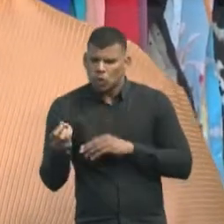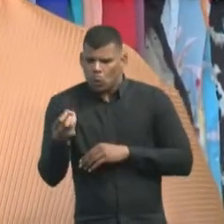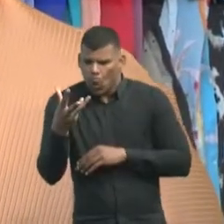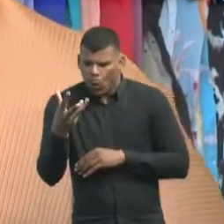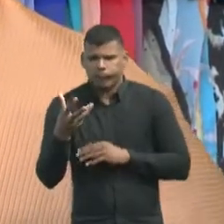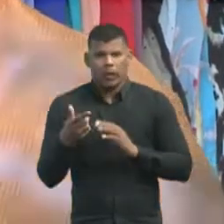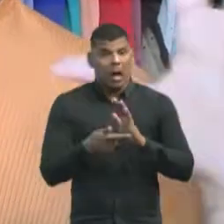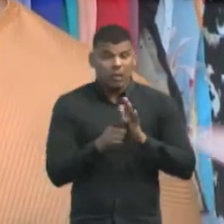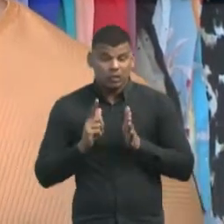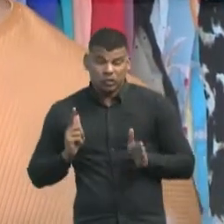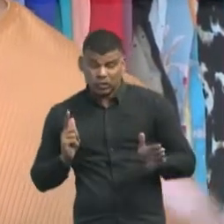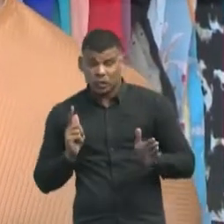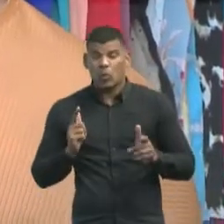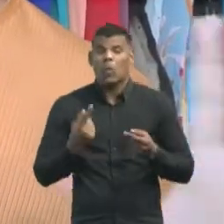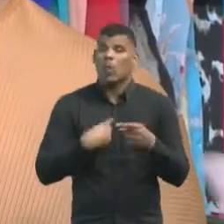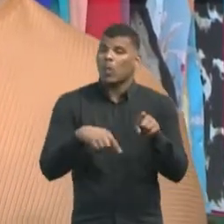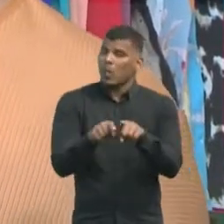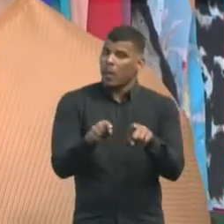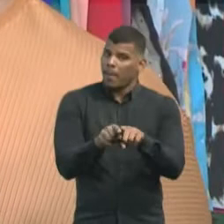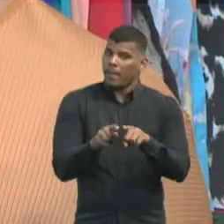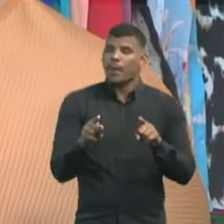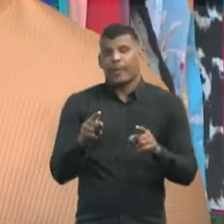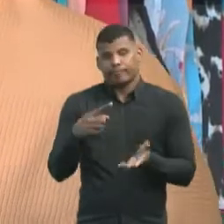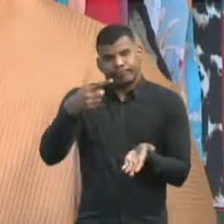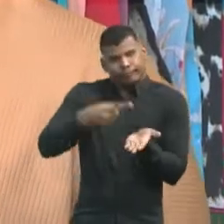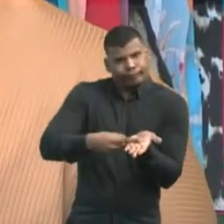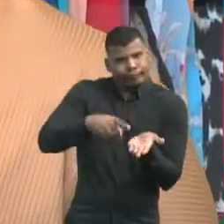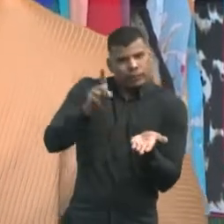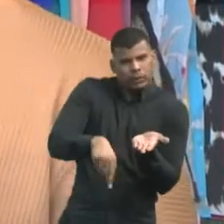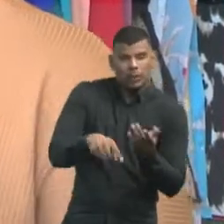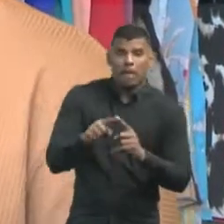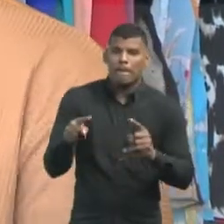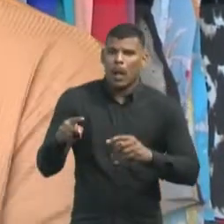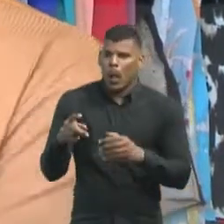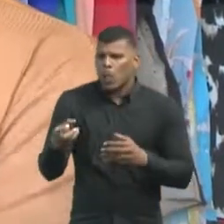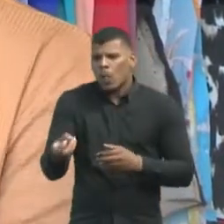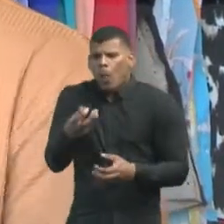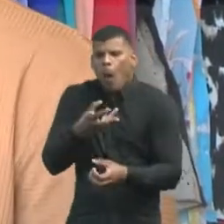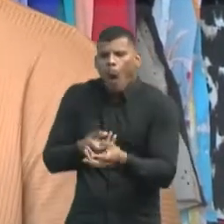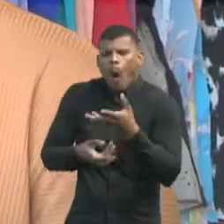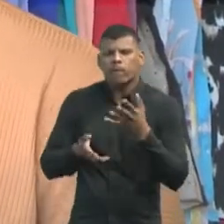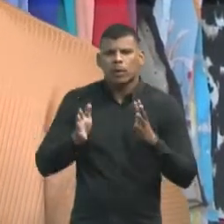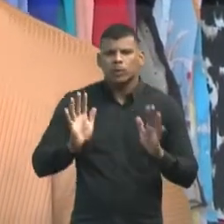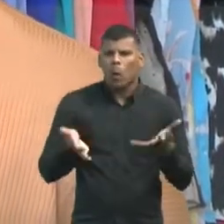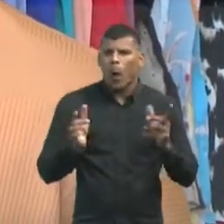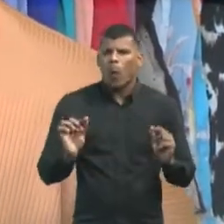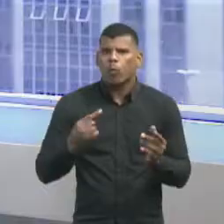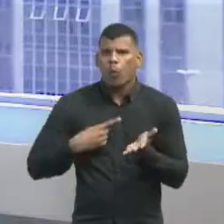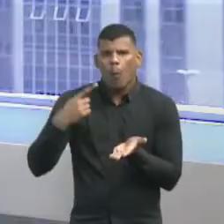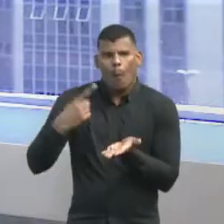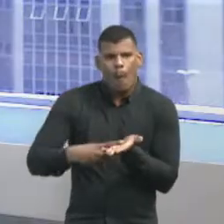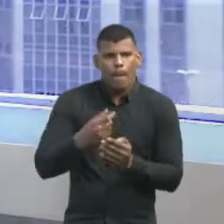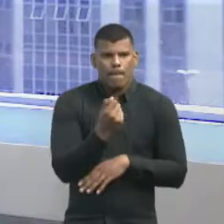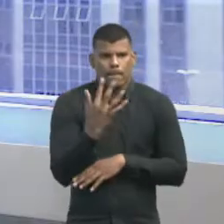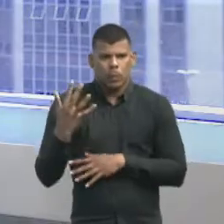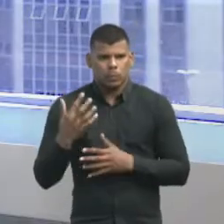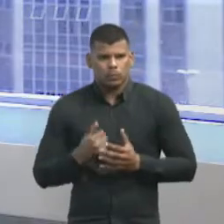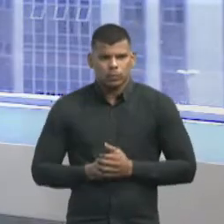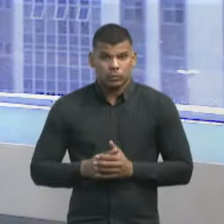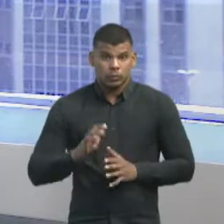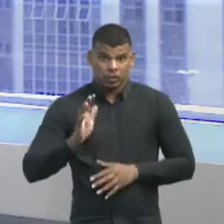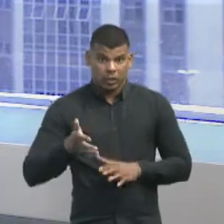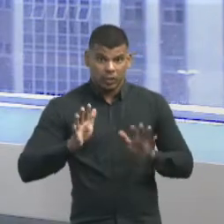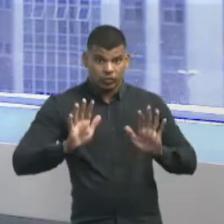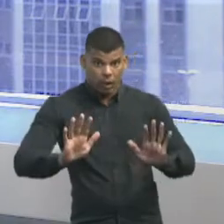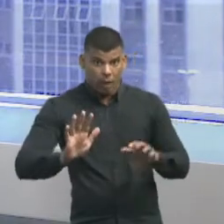já deveriam estar tomando esse compromisso, quantas novas já devem nascer com esse compromisso. Veja daqui a pouco